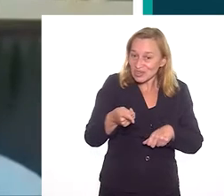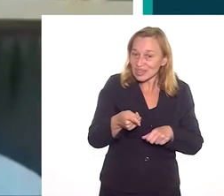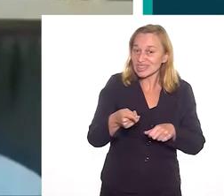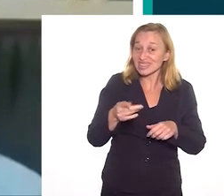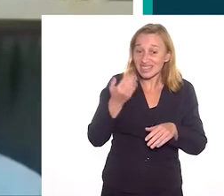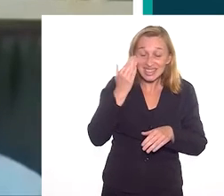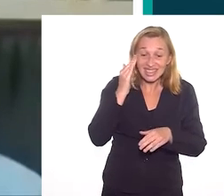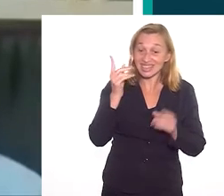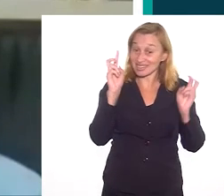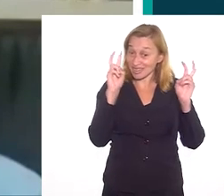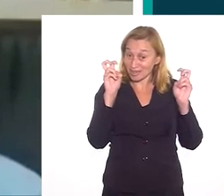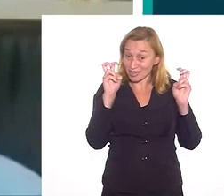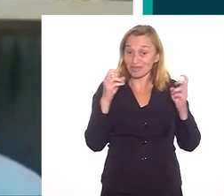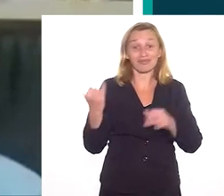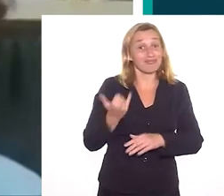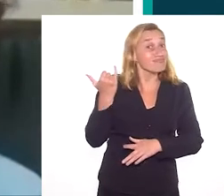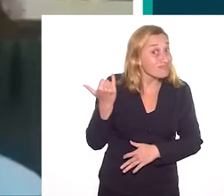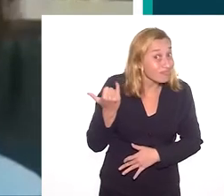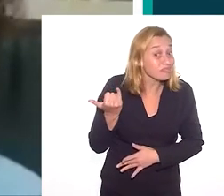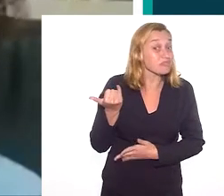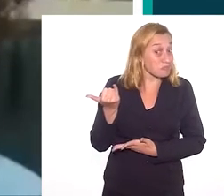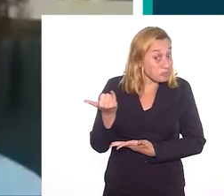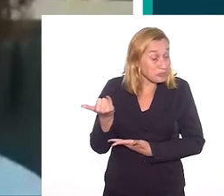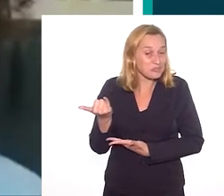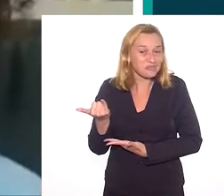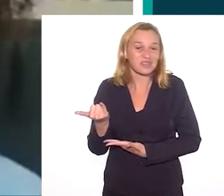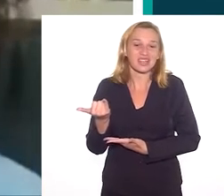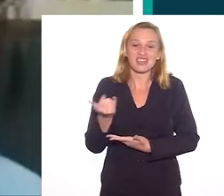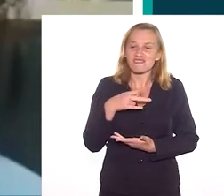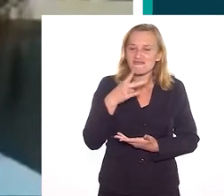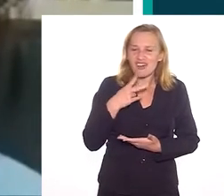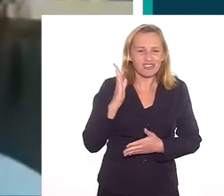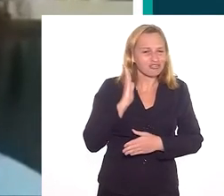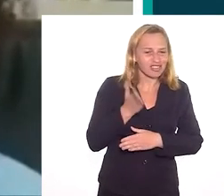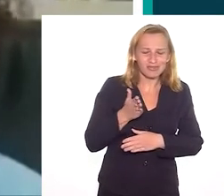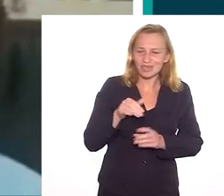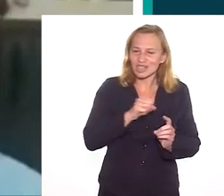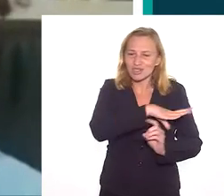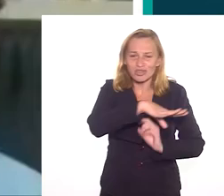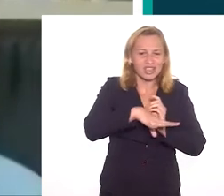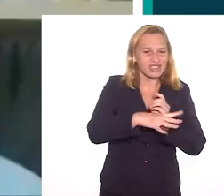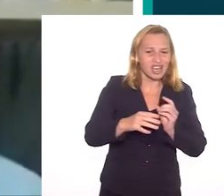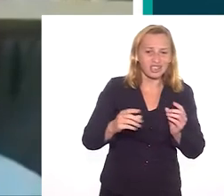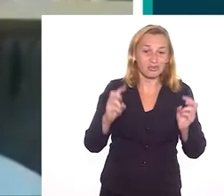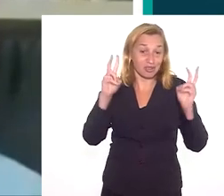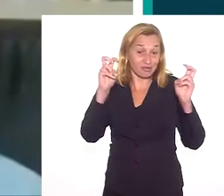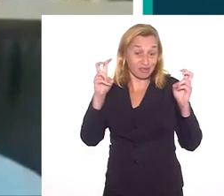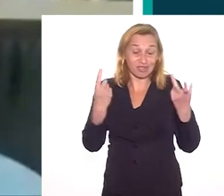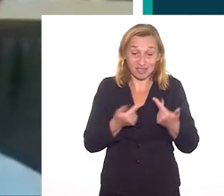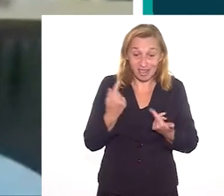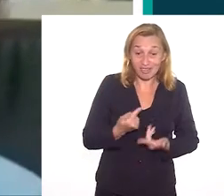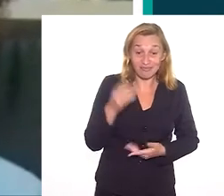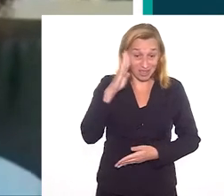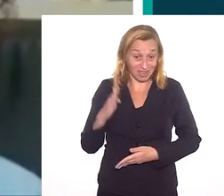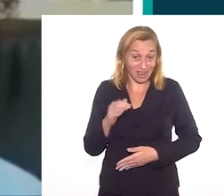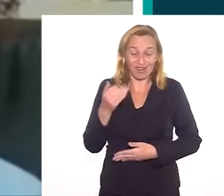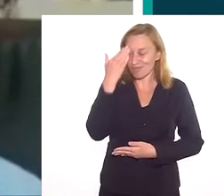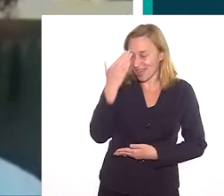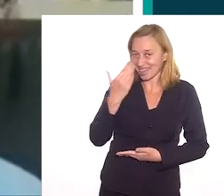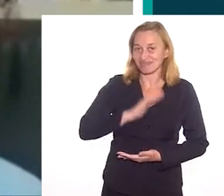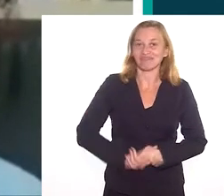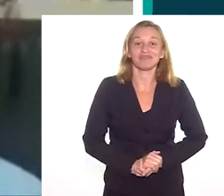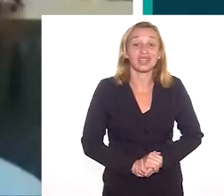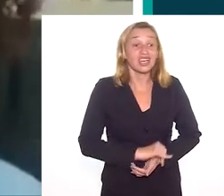pessoas que lidam com essas questões que são extremamente importantes, que falam diretamente da nossa sociedade sobre a nossa